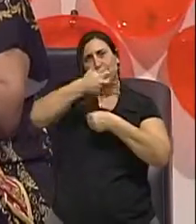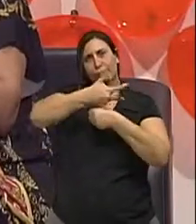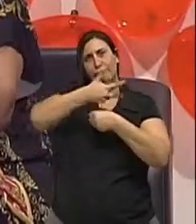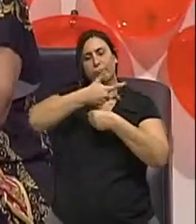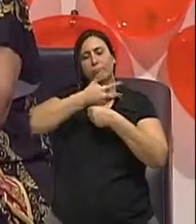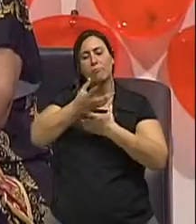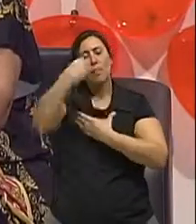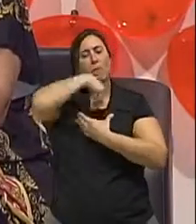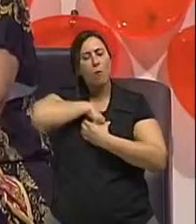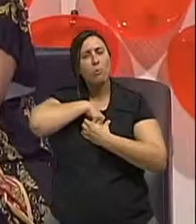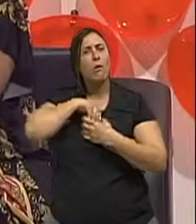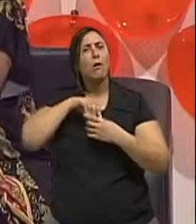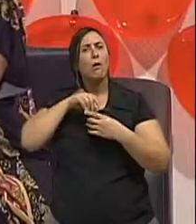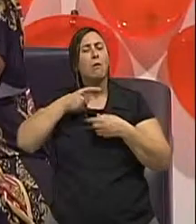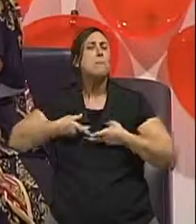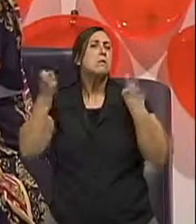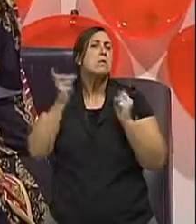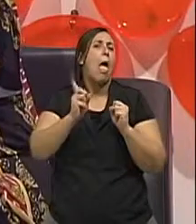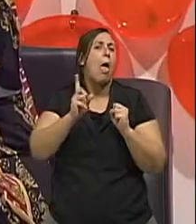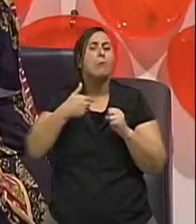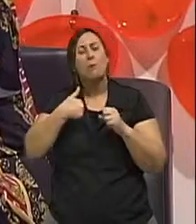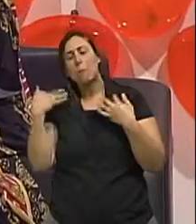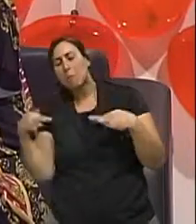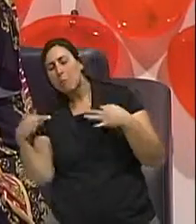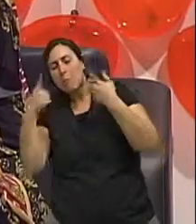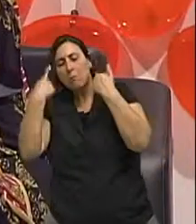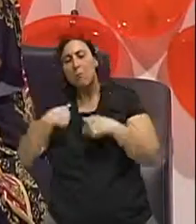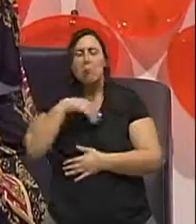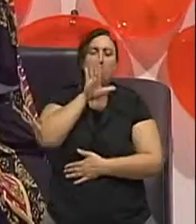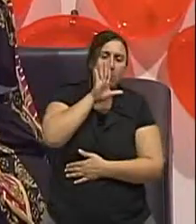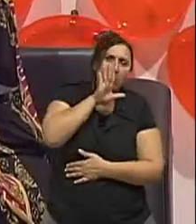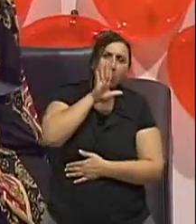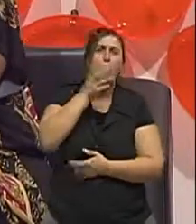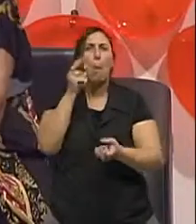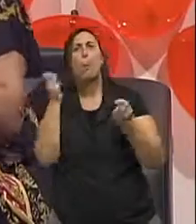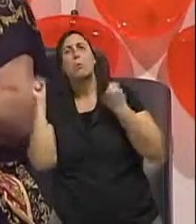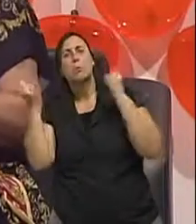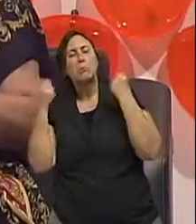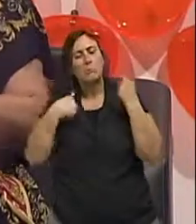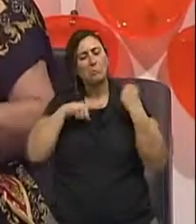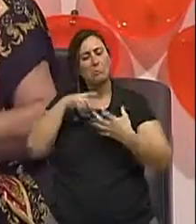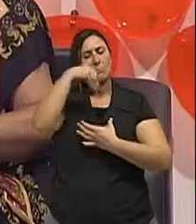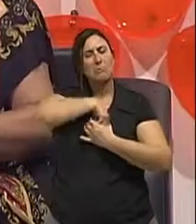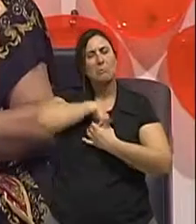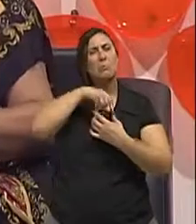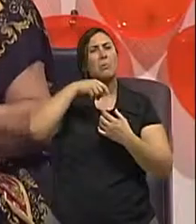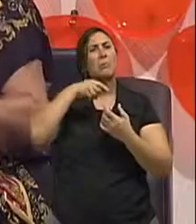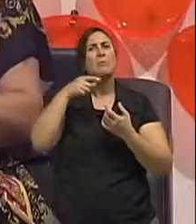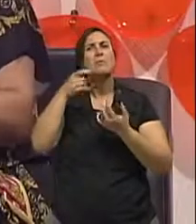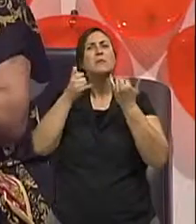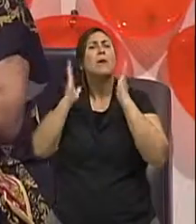assim, mais visíveis, perceptíveis já para os familiares, de que nessa época o idoso não fez a